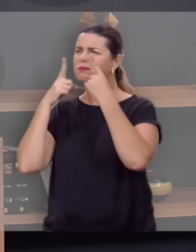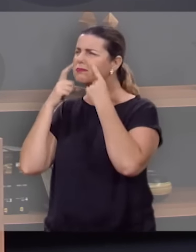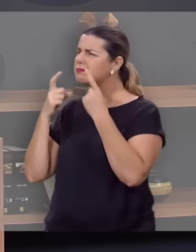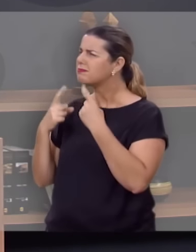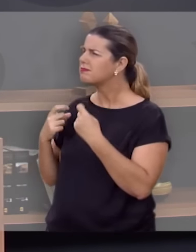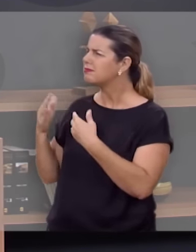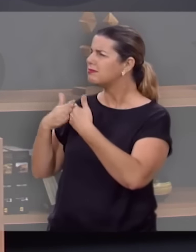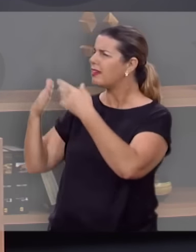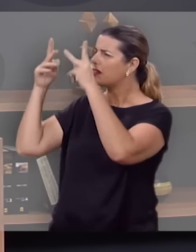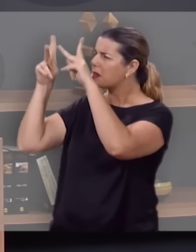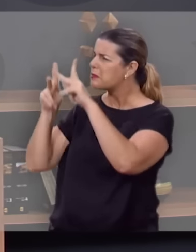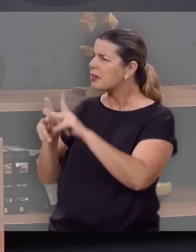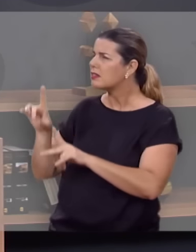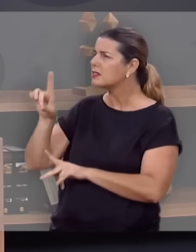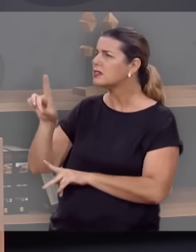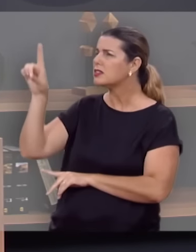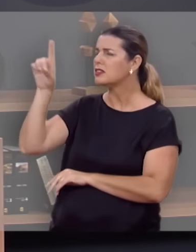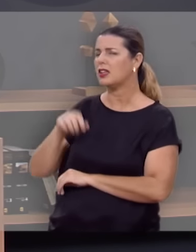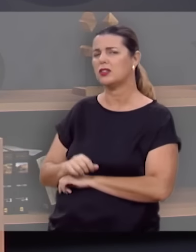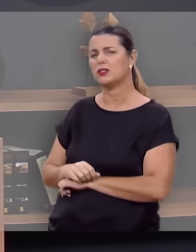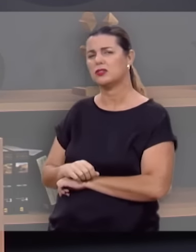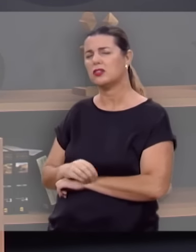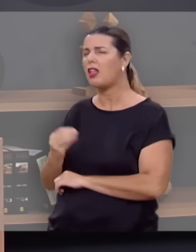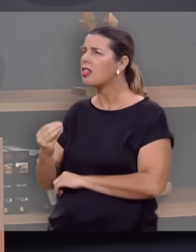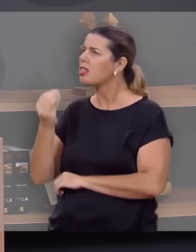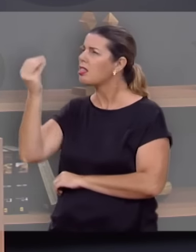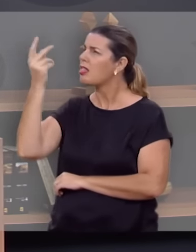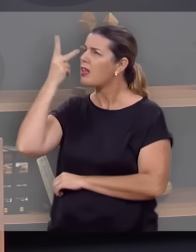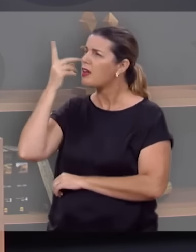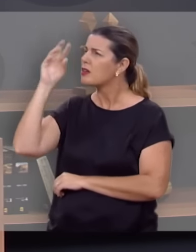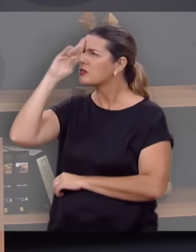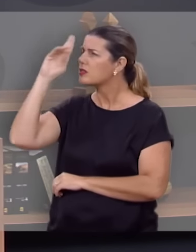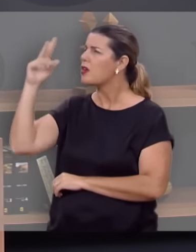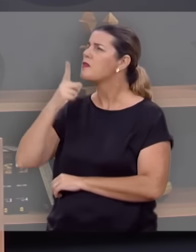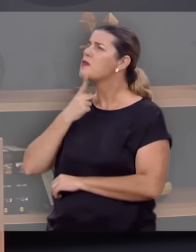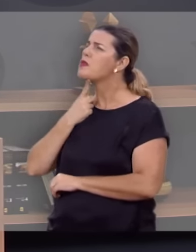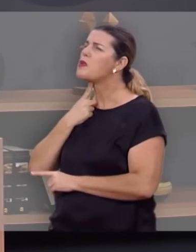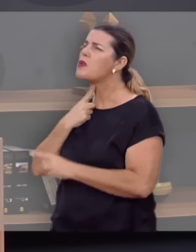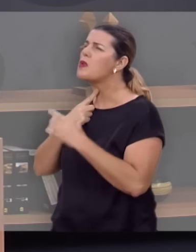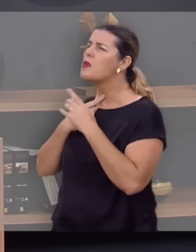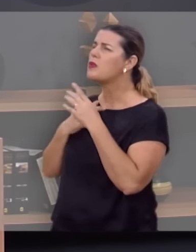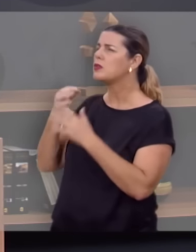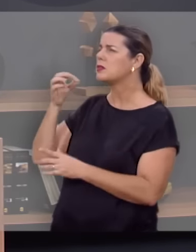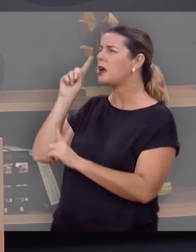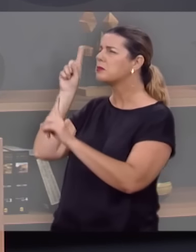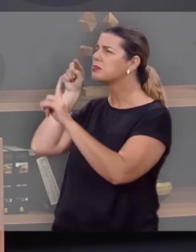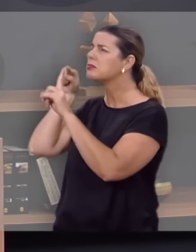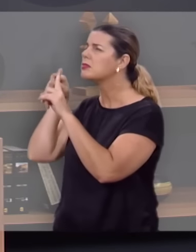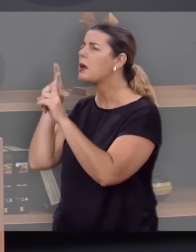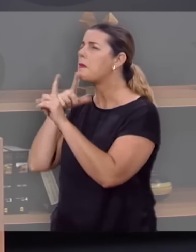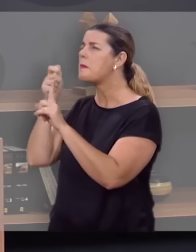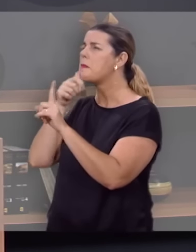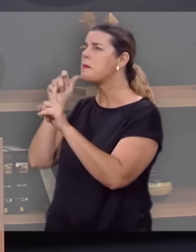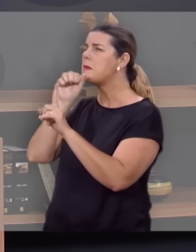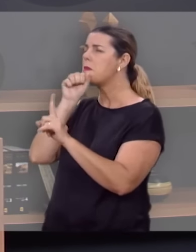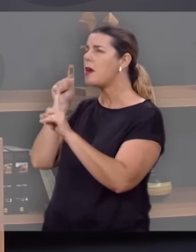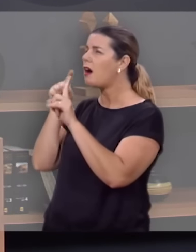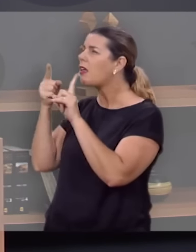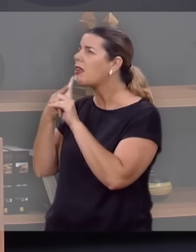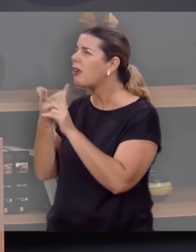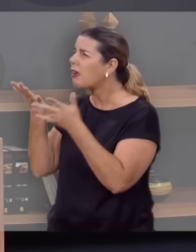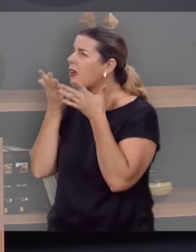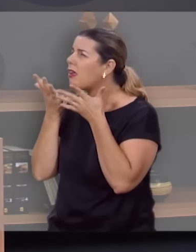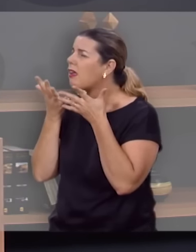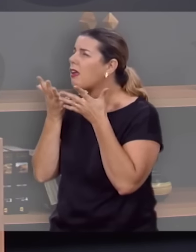ela está ali derramando a sua alma na presença de Deus, colocando diante de Deus o seu desejo, o seu propósito de ser